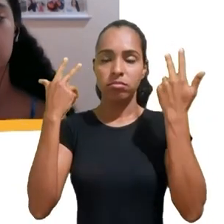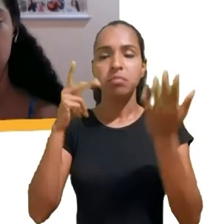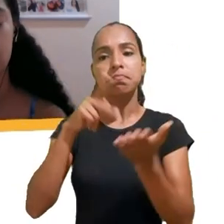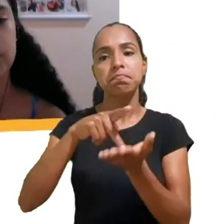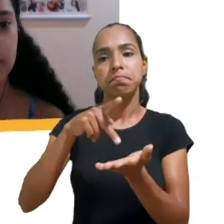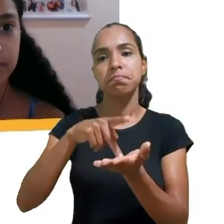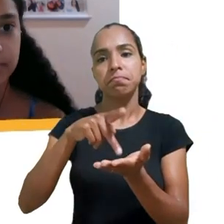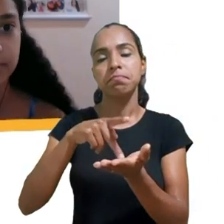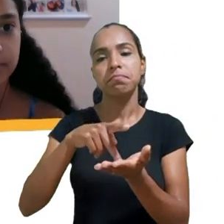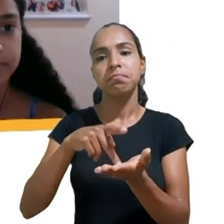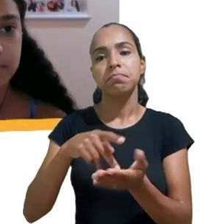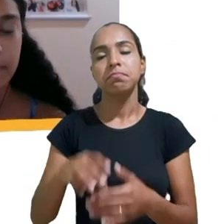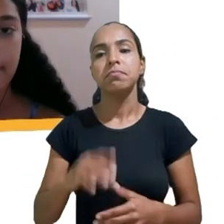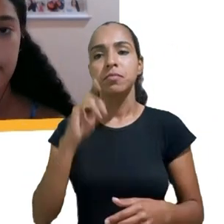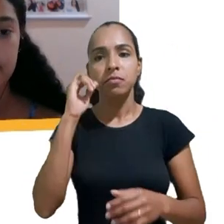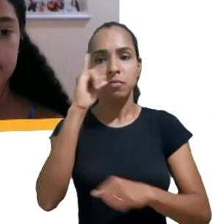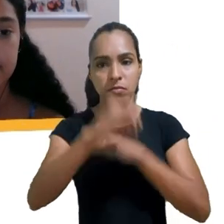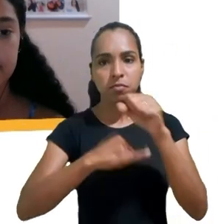internet e no meu cotidiano.